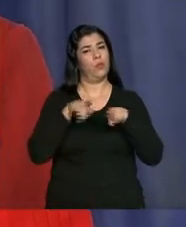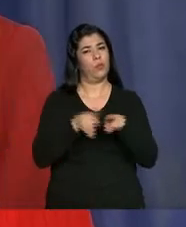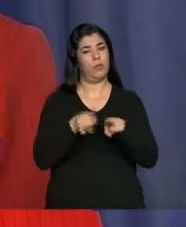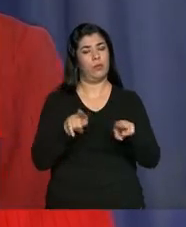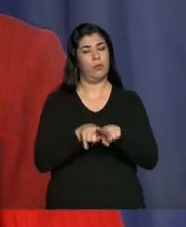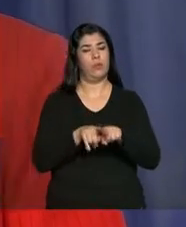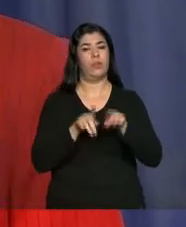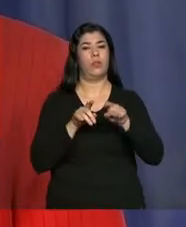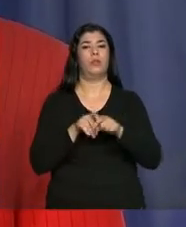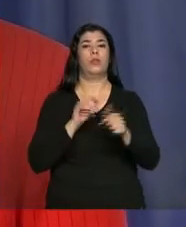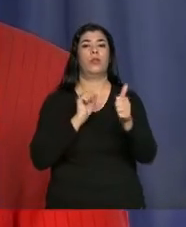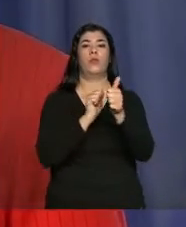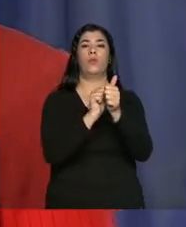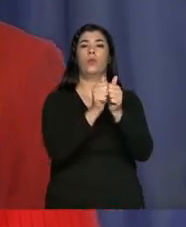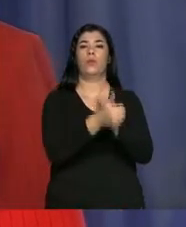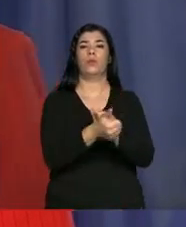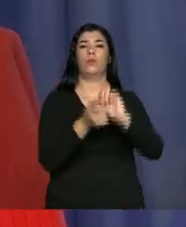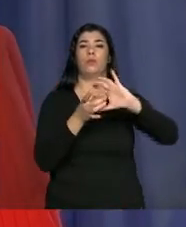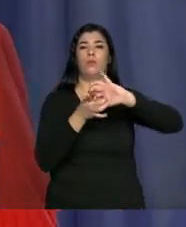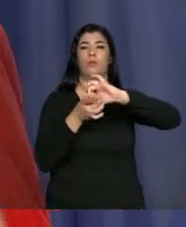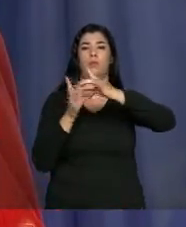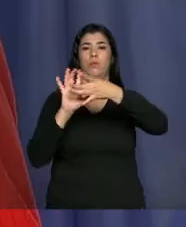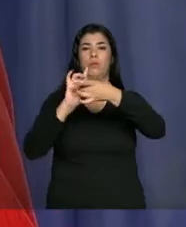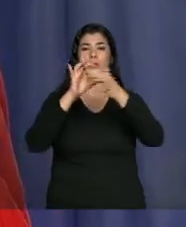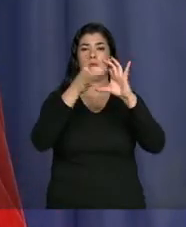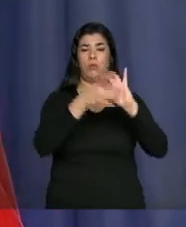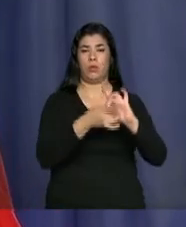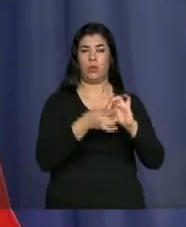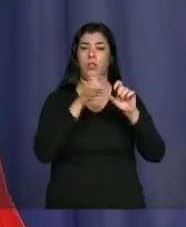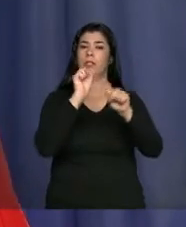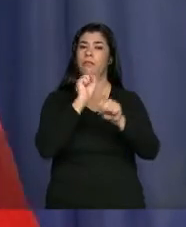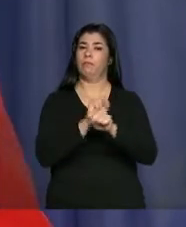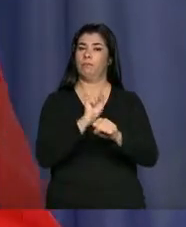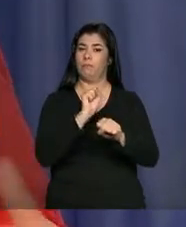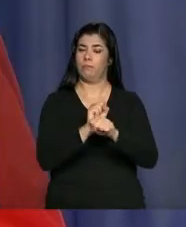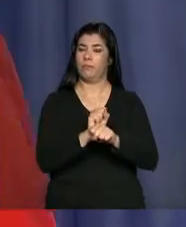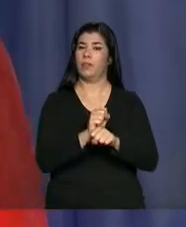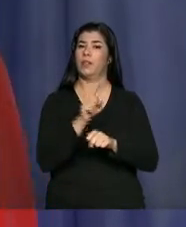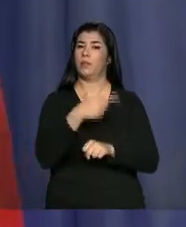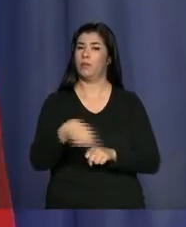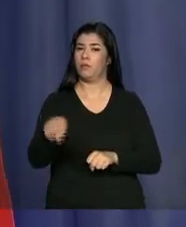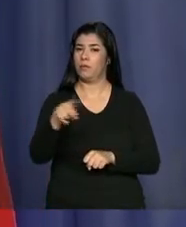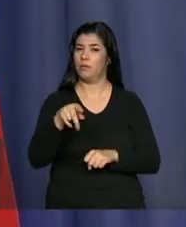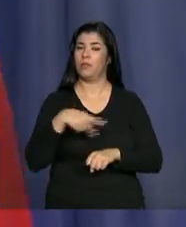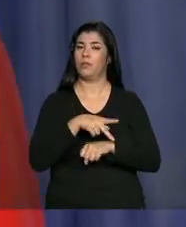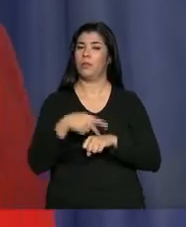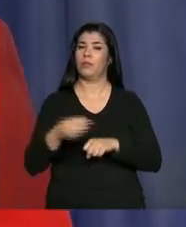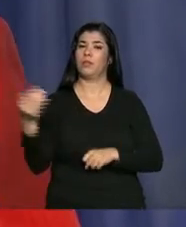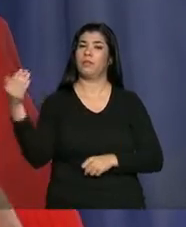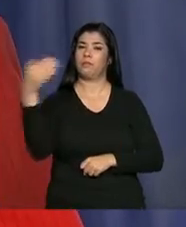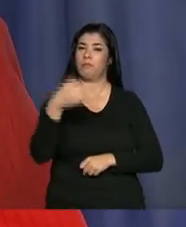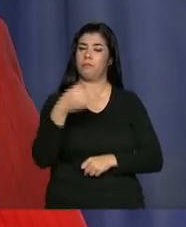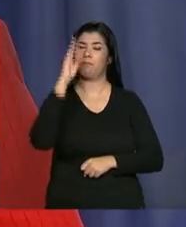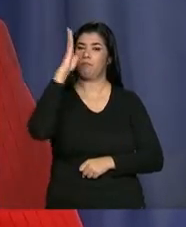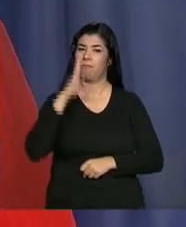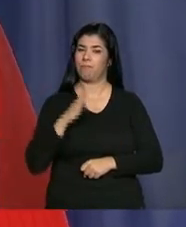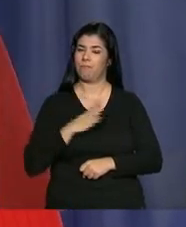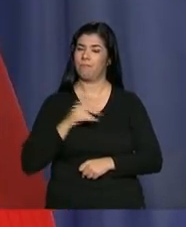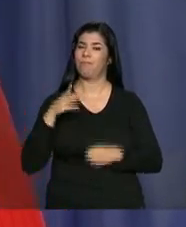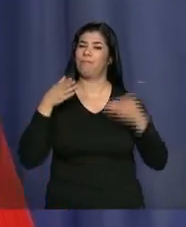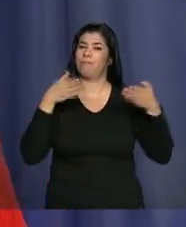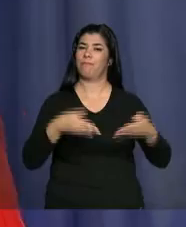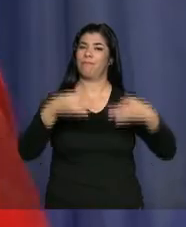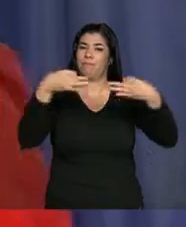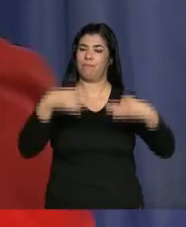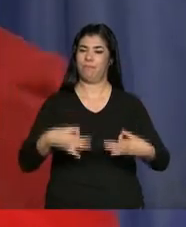e, obviamente, espero uma participação belga bastante expressiva.